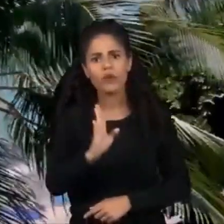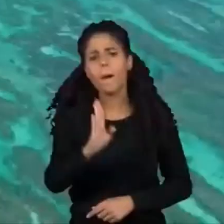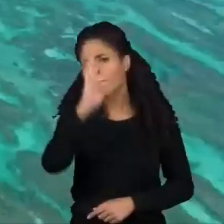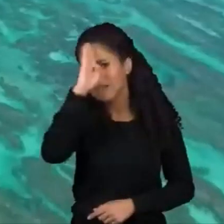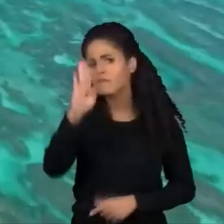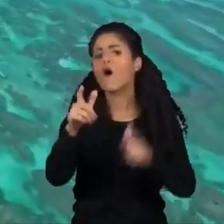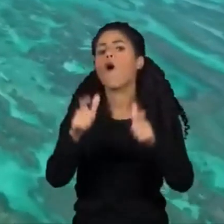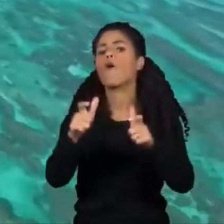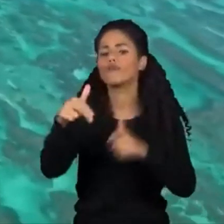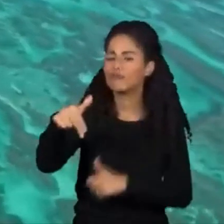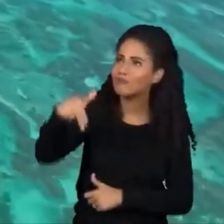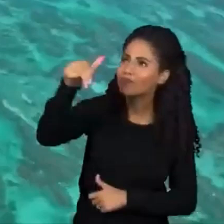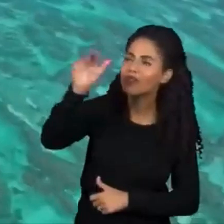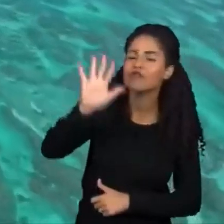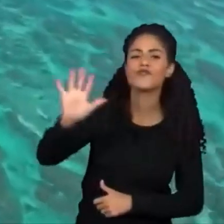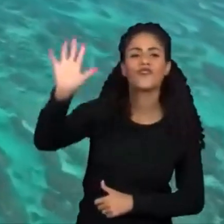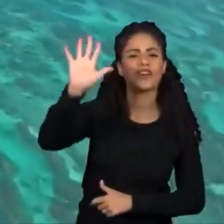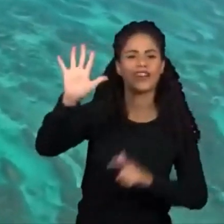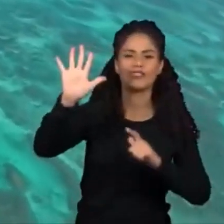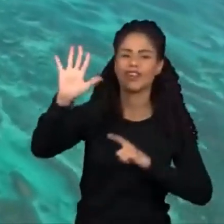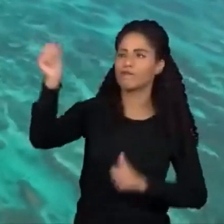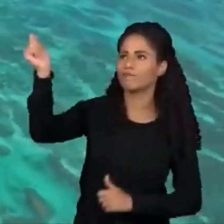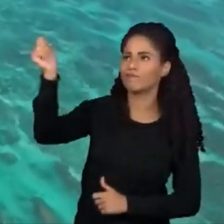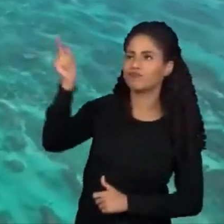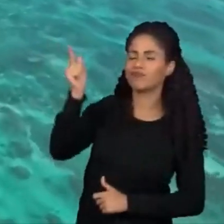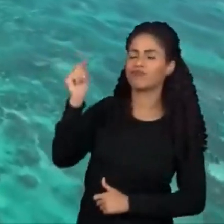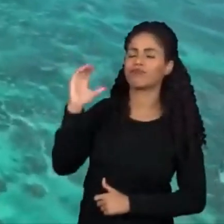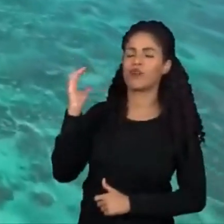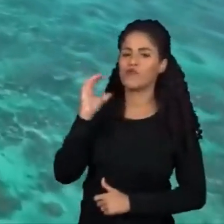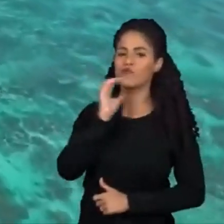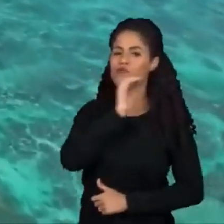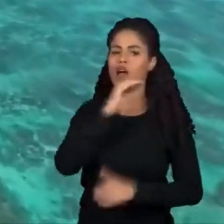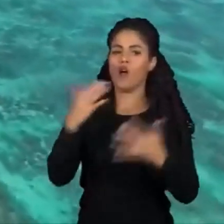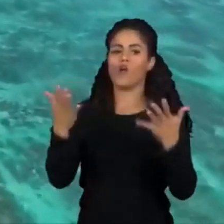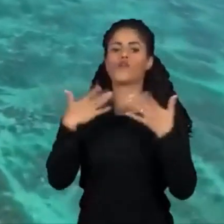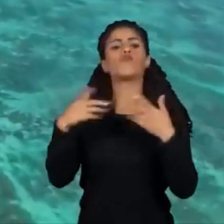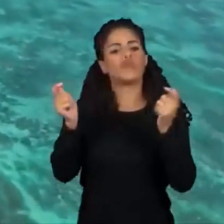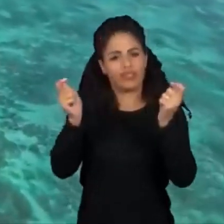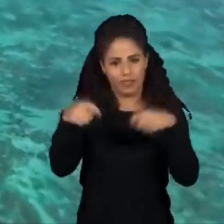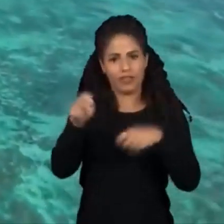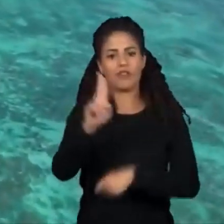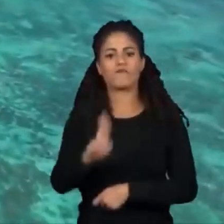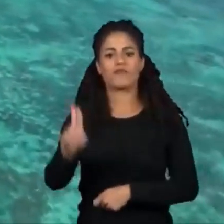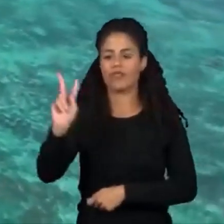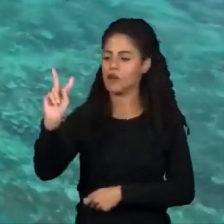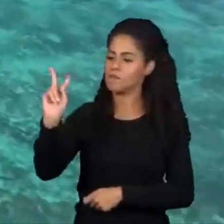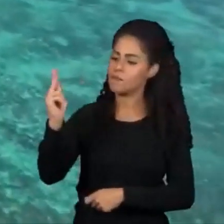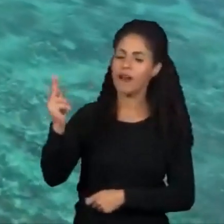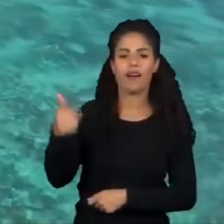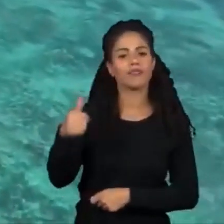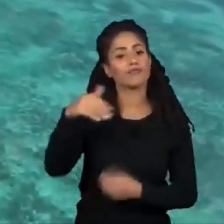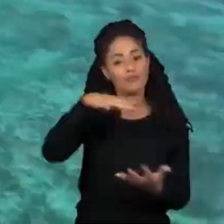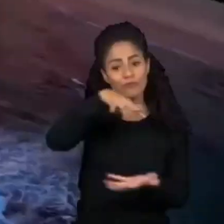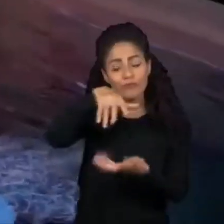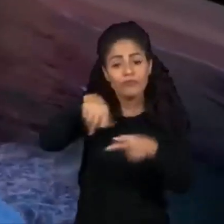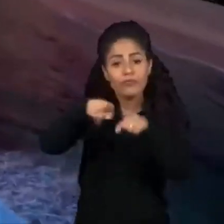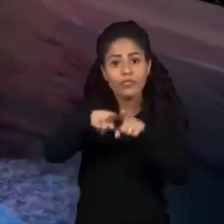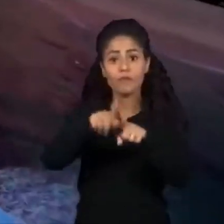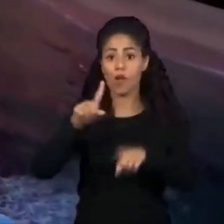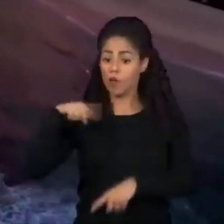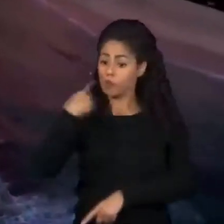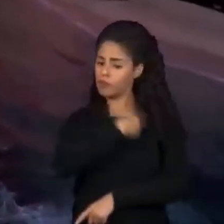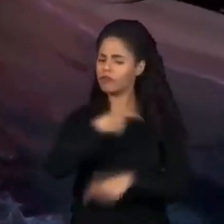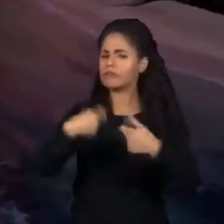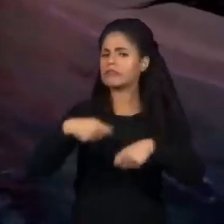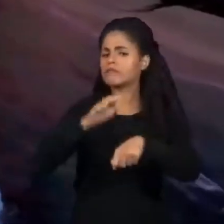A região do Nordeste do Brasil tem grande perspectiva de ser um berço da produção de hidrogênio verde nacional. Então, nós precisamos